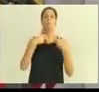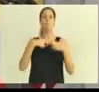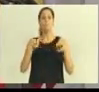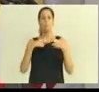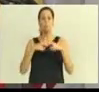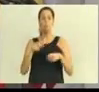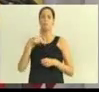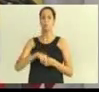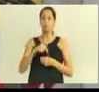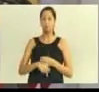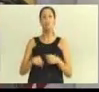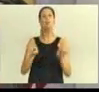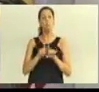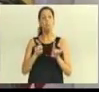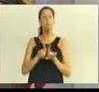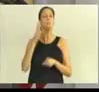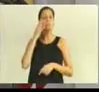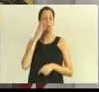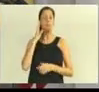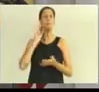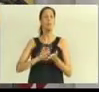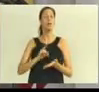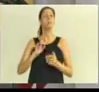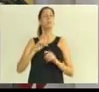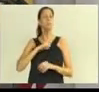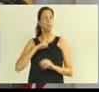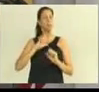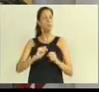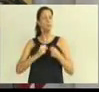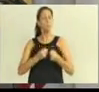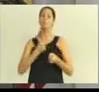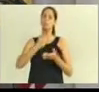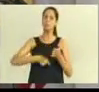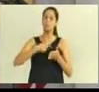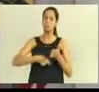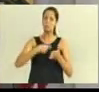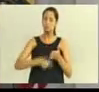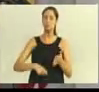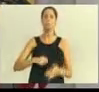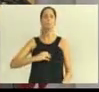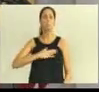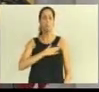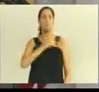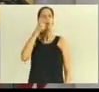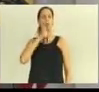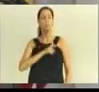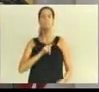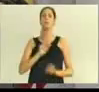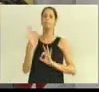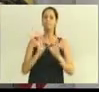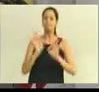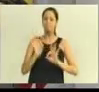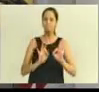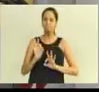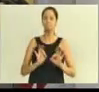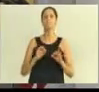sabe e reconhece a imensa dedicação e atuação para reestabelecer o sistema e dar as condições necessárias para que ele